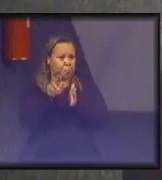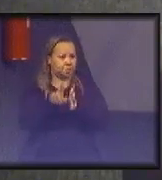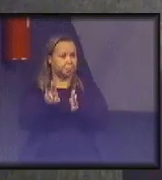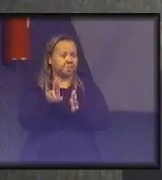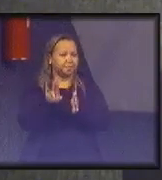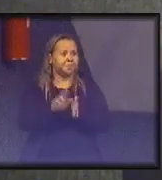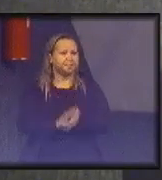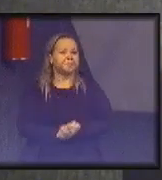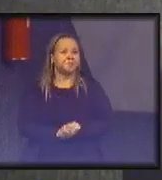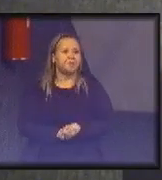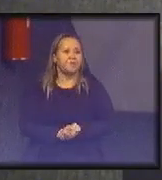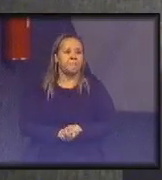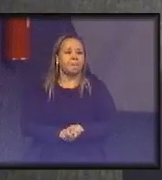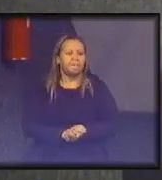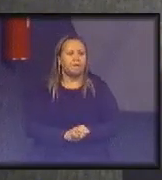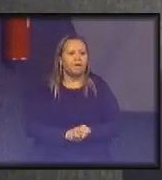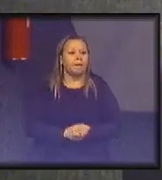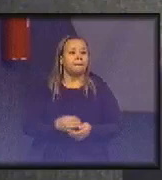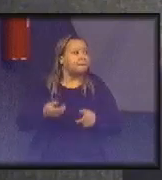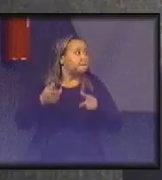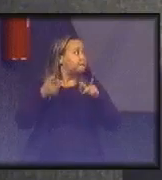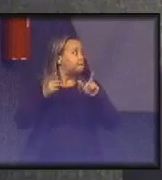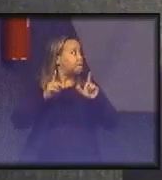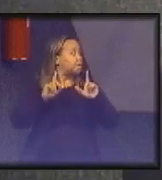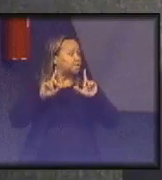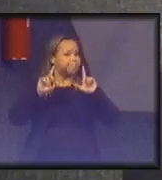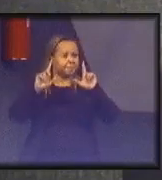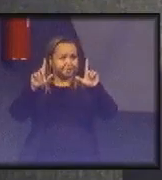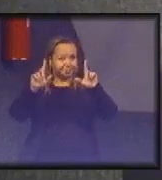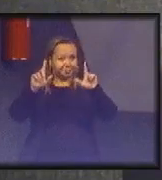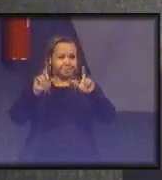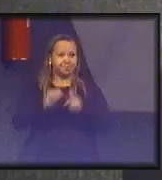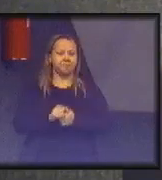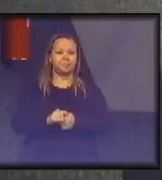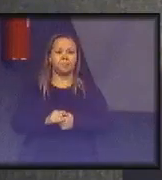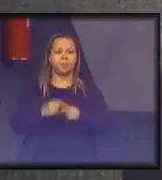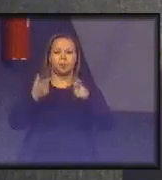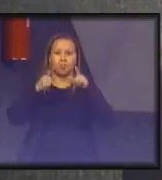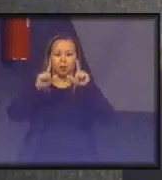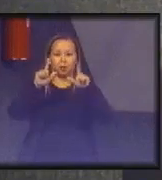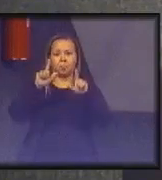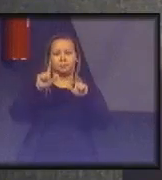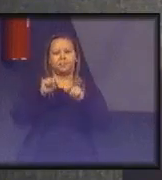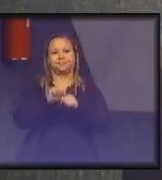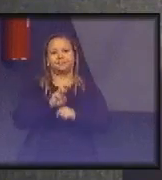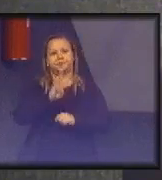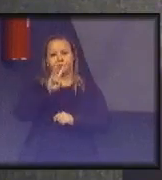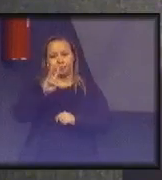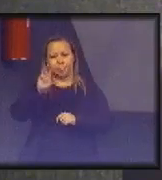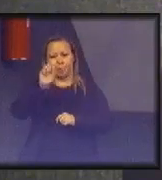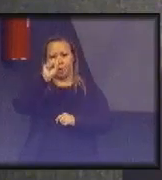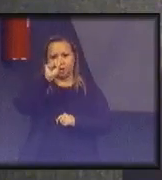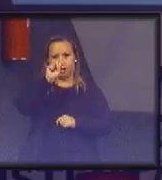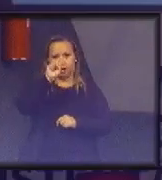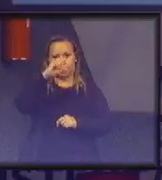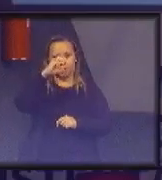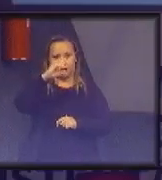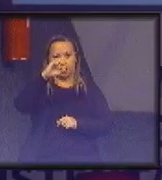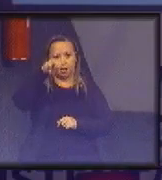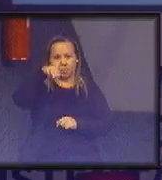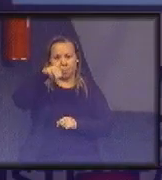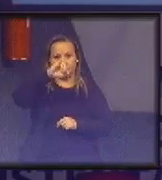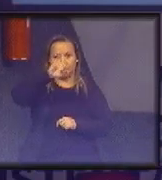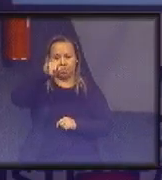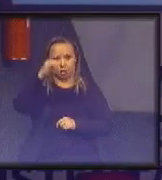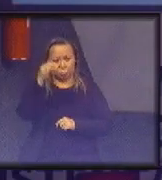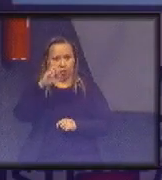Então, o painel, pode entrar diretamente para aquele link, painéis.cnj.jus.br, não tem só esse, não é só o painel